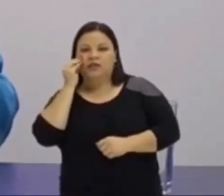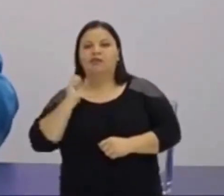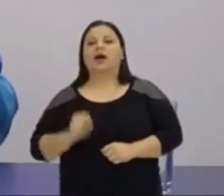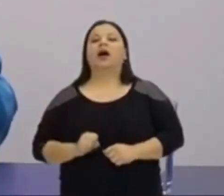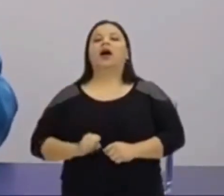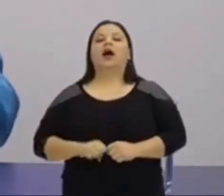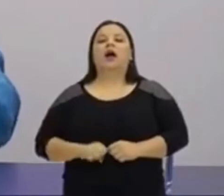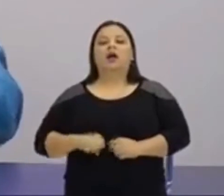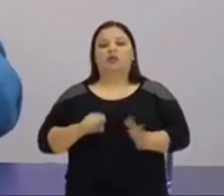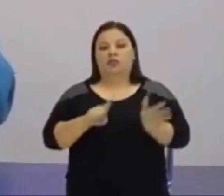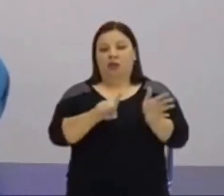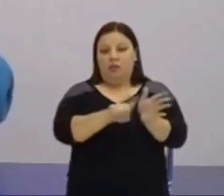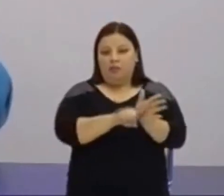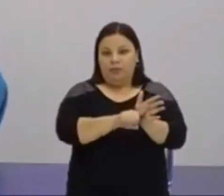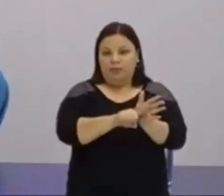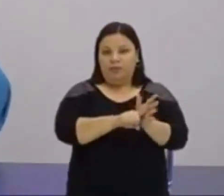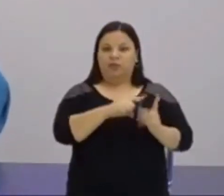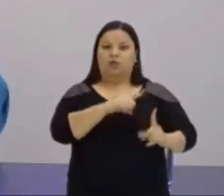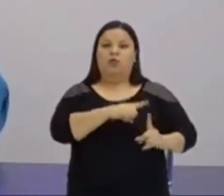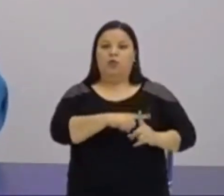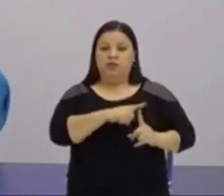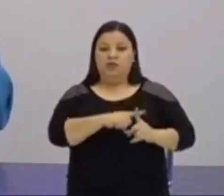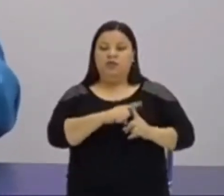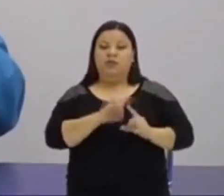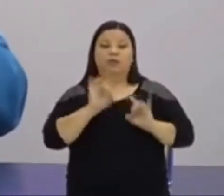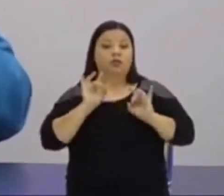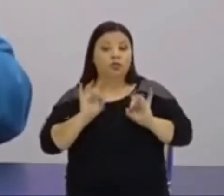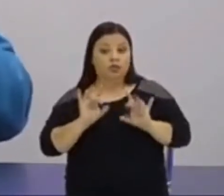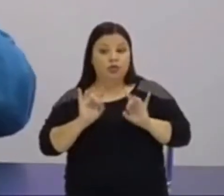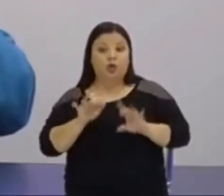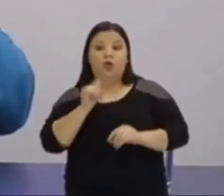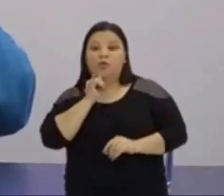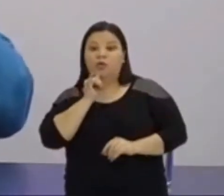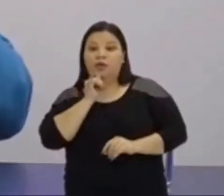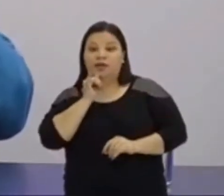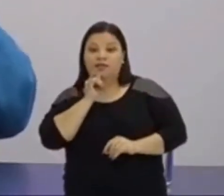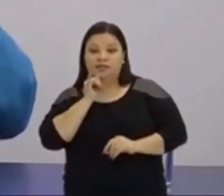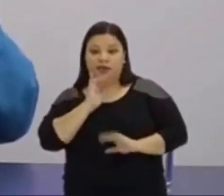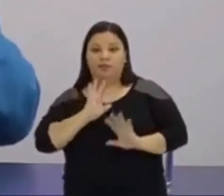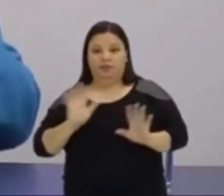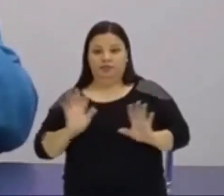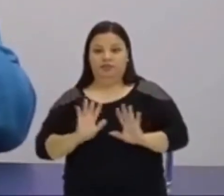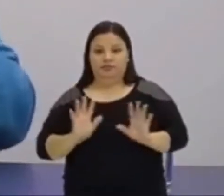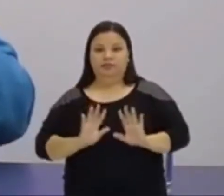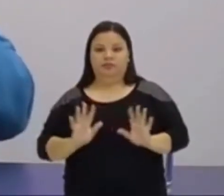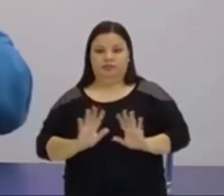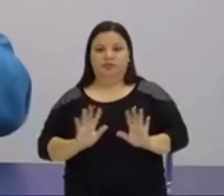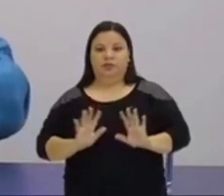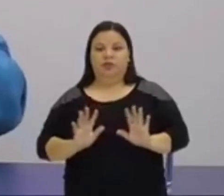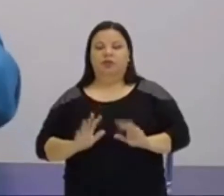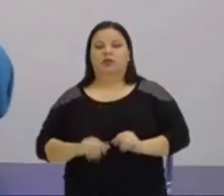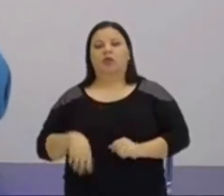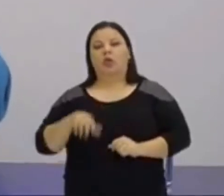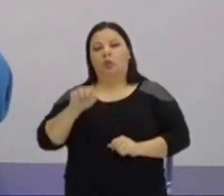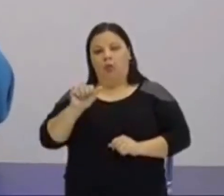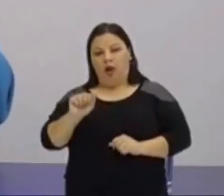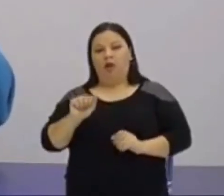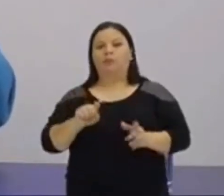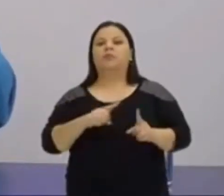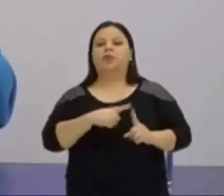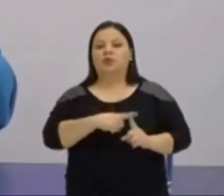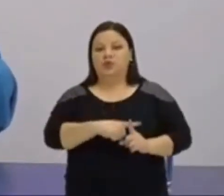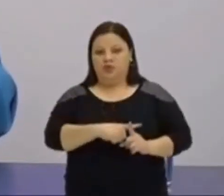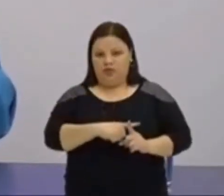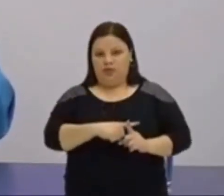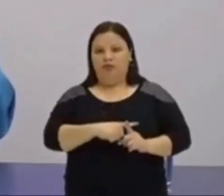gráficos, tá certo? Ele só jogou de maneira genérica. Na primeira ele pegou uma função qualquer com A positivo para mostrar que a concavidade está